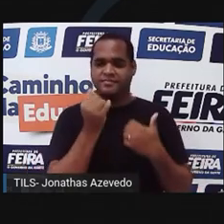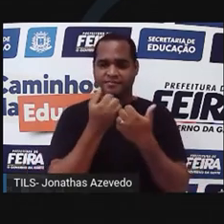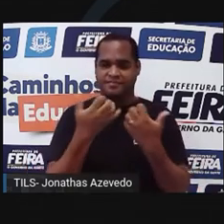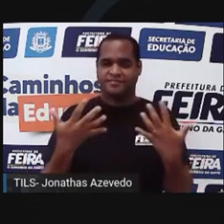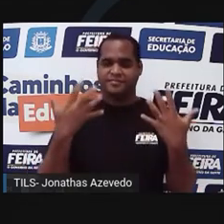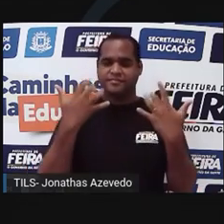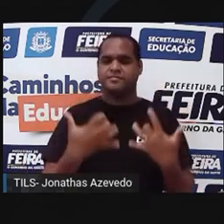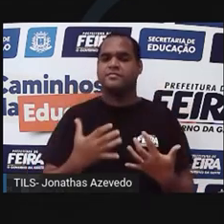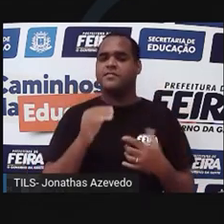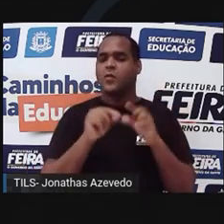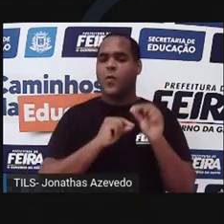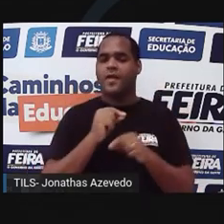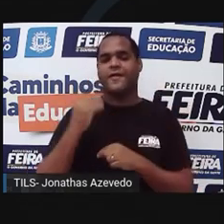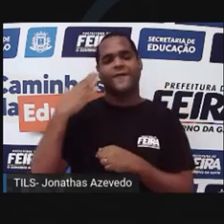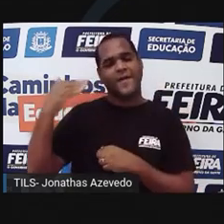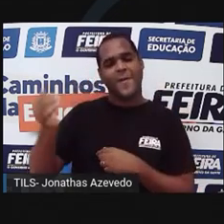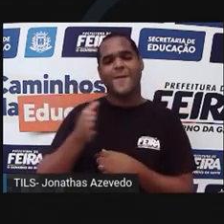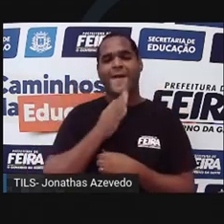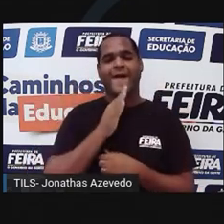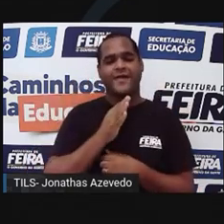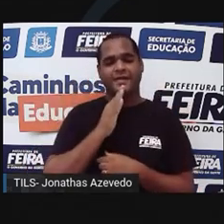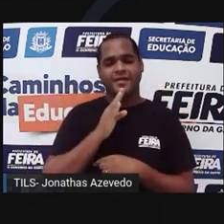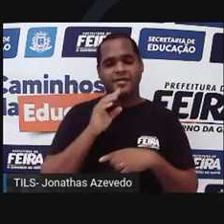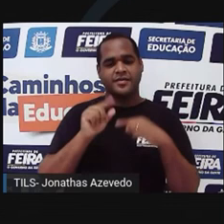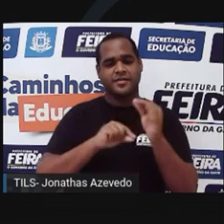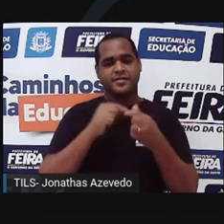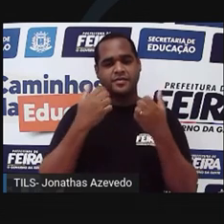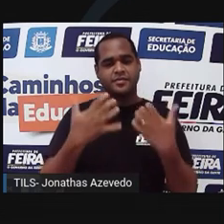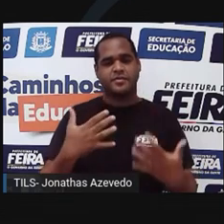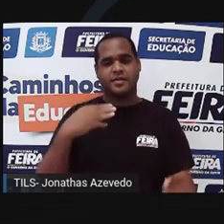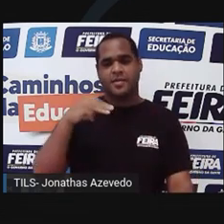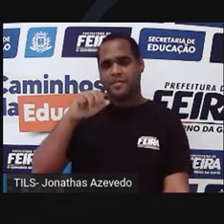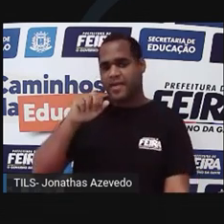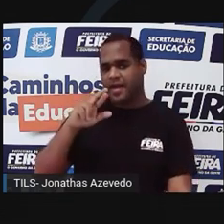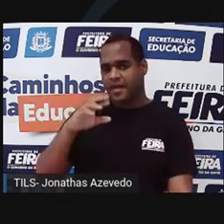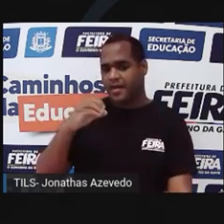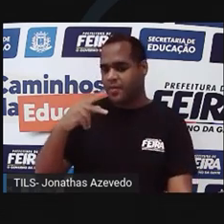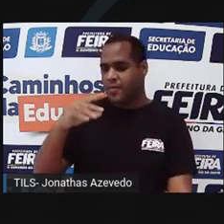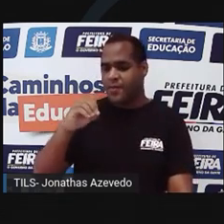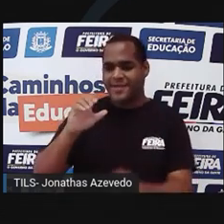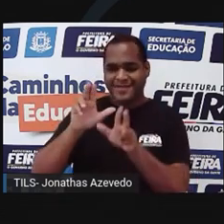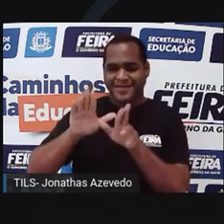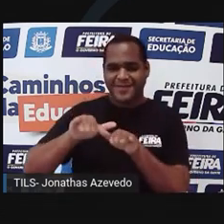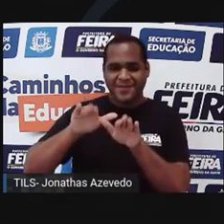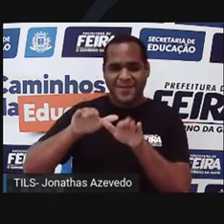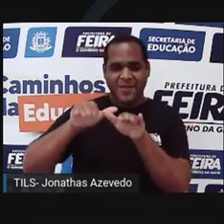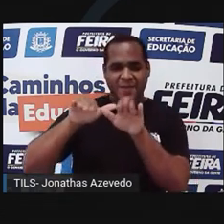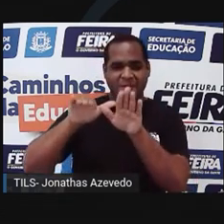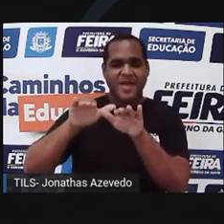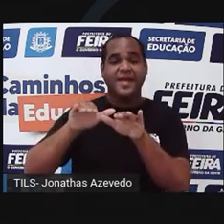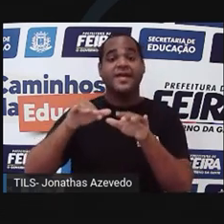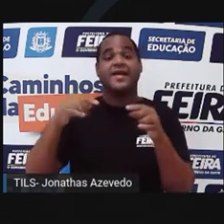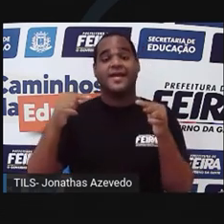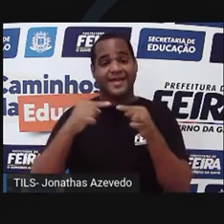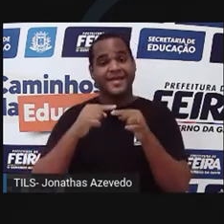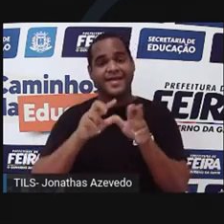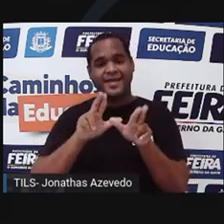para você também, um exemplo muito famoso, que é o exemplo das mariposas. As mariposas da Inglaterra